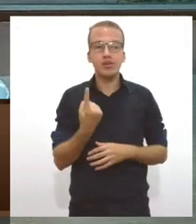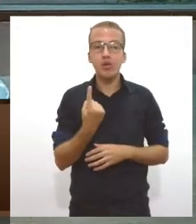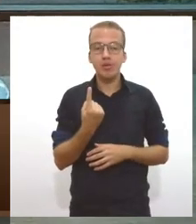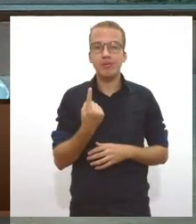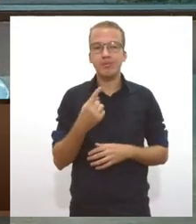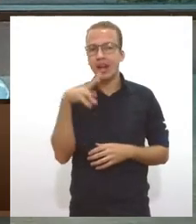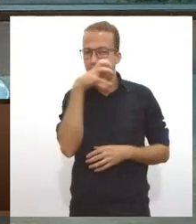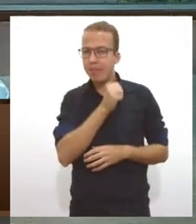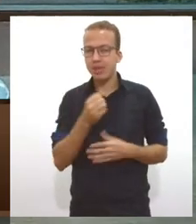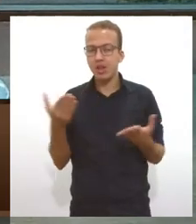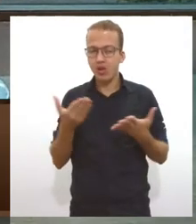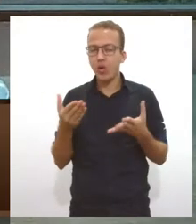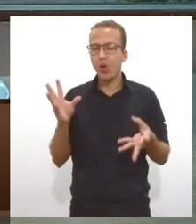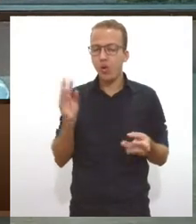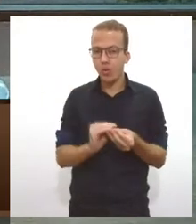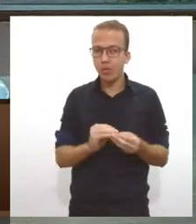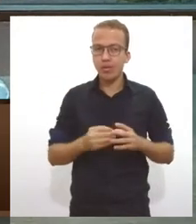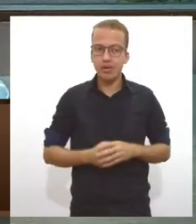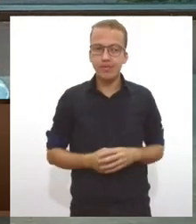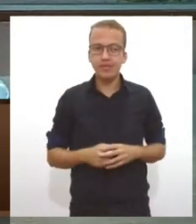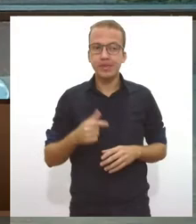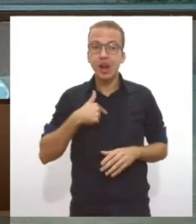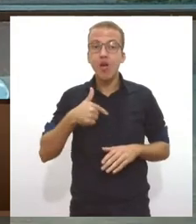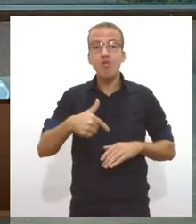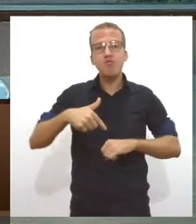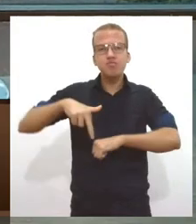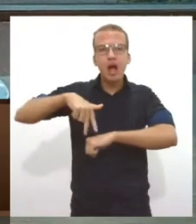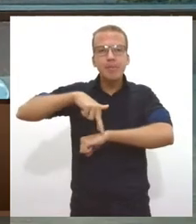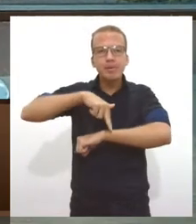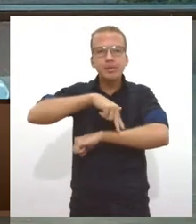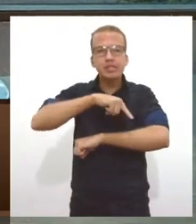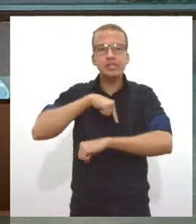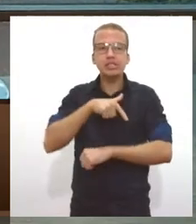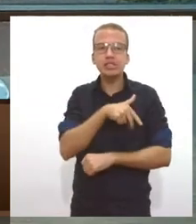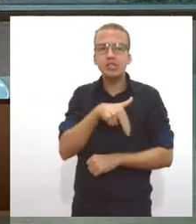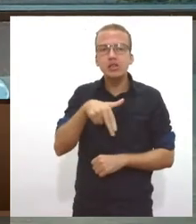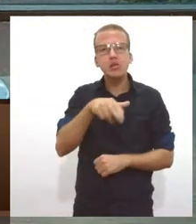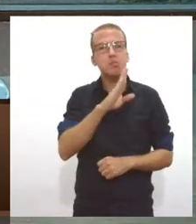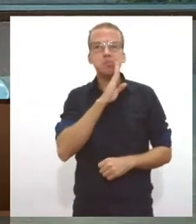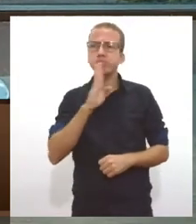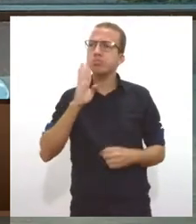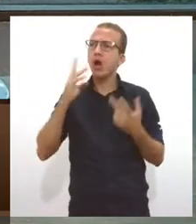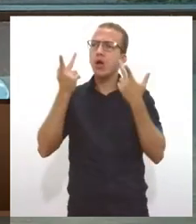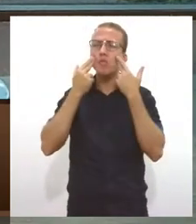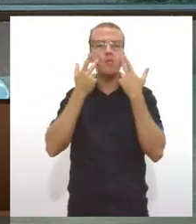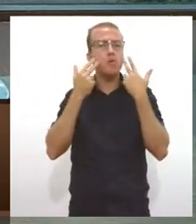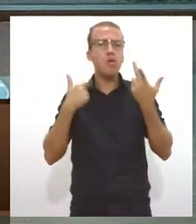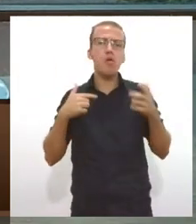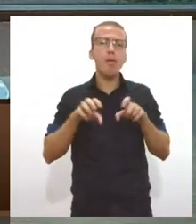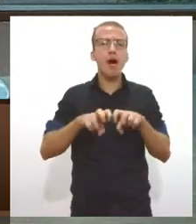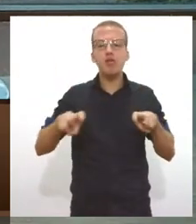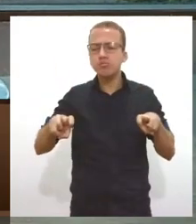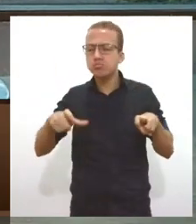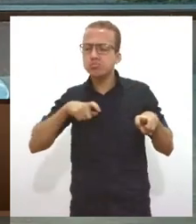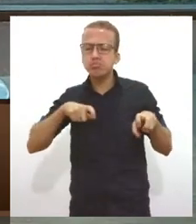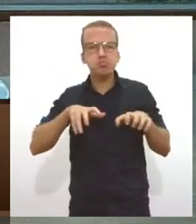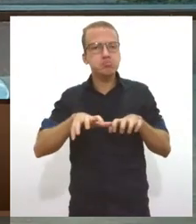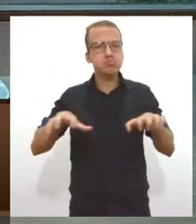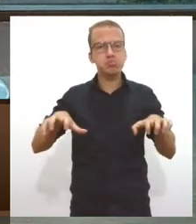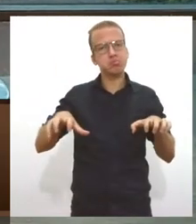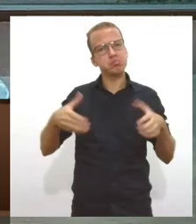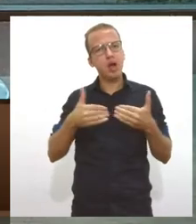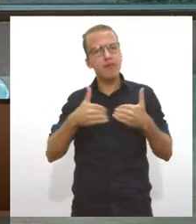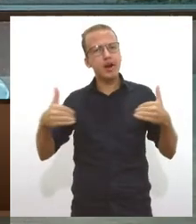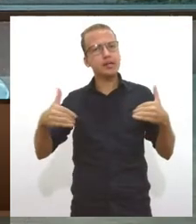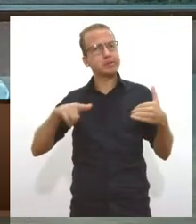raciocínio. Quando eu passei na passarela, os bares estavam até bem tranquilos, com distanciamento entre as mesas. Eu percebi até que